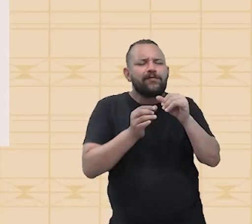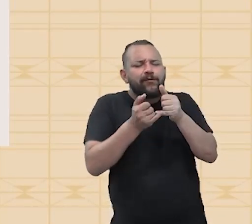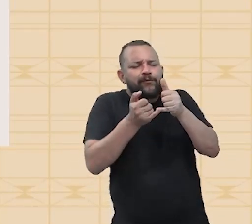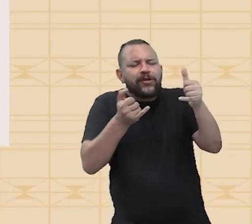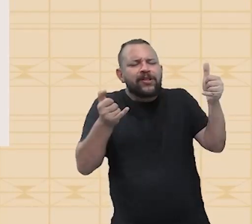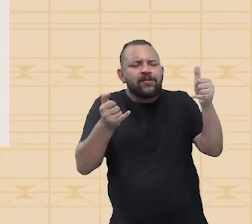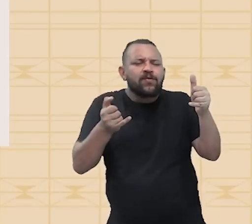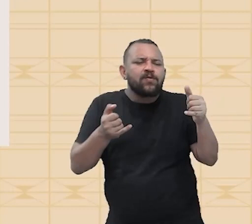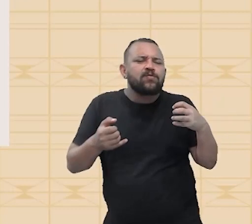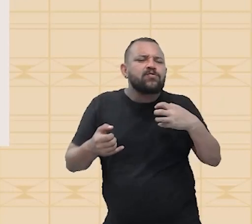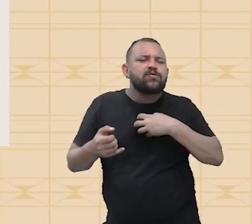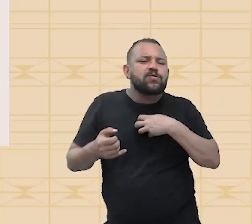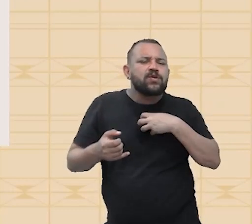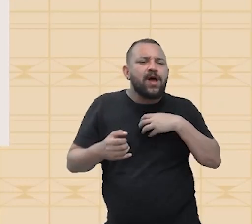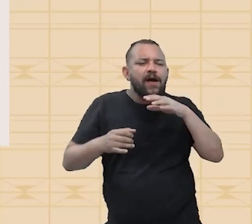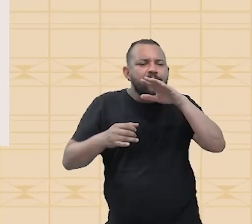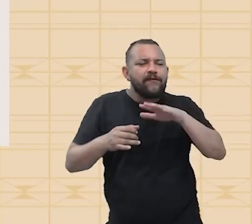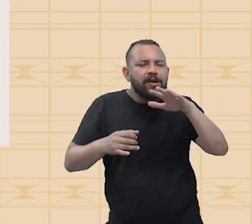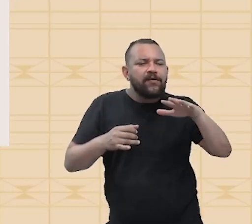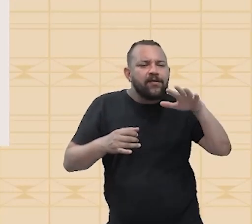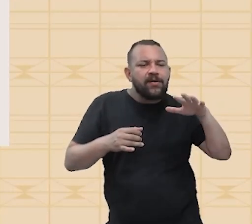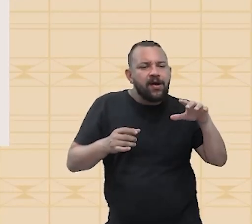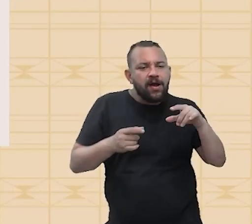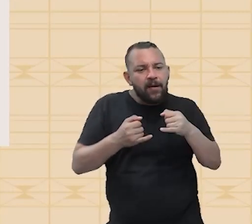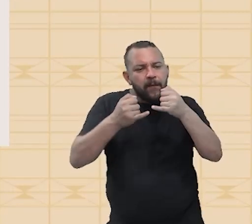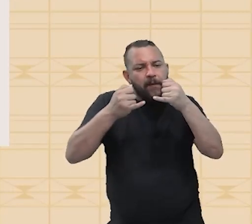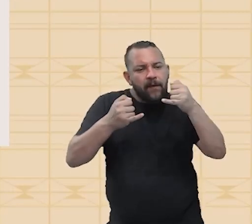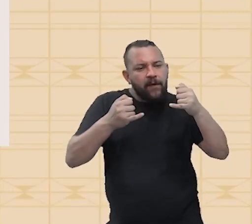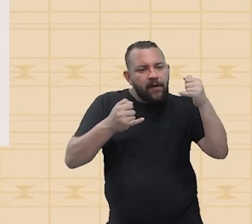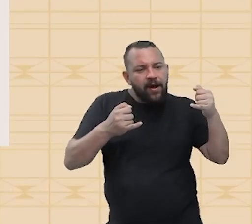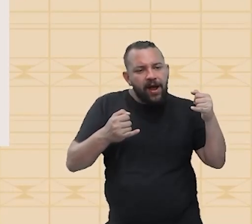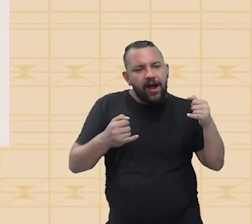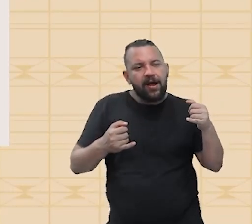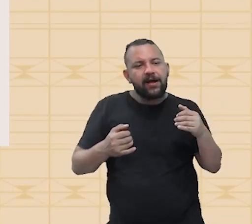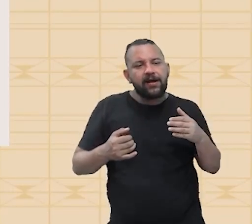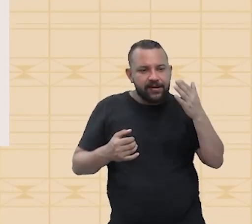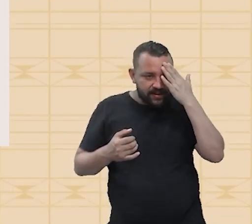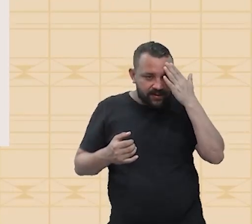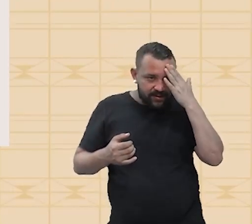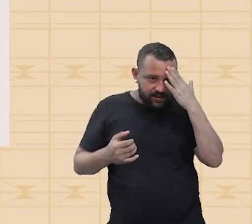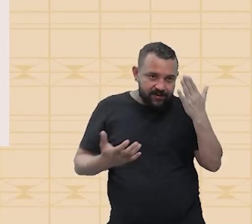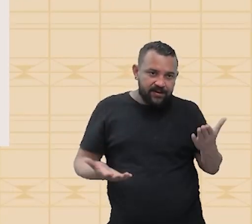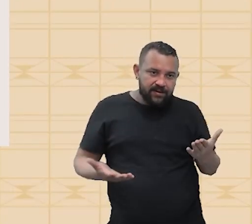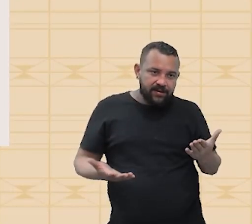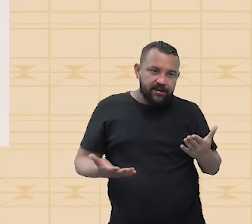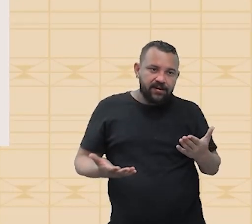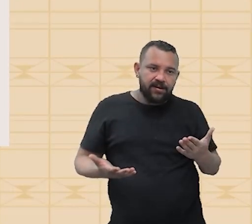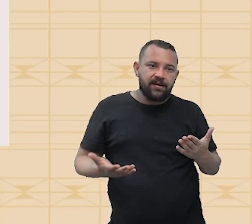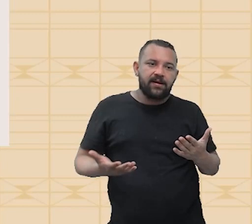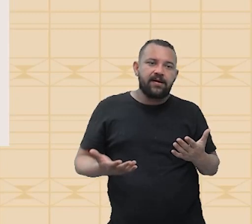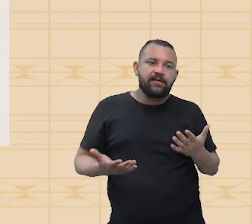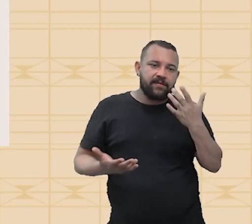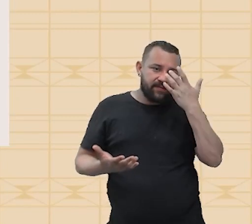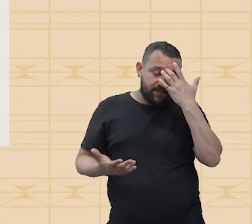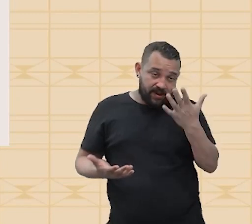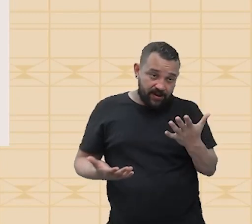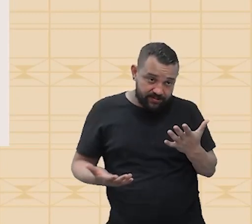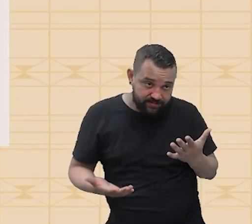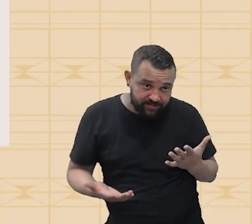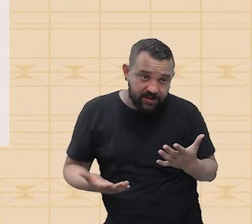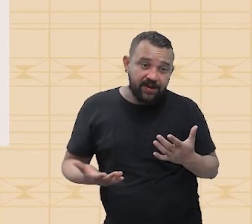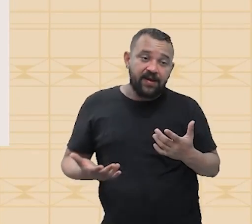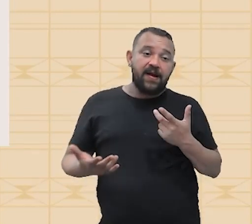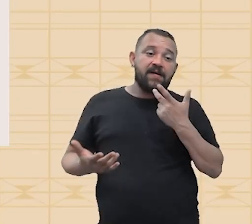nós estamos fazendo com que a frequência da onda aumente. E assim, ela fica aguda. Gostou? E aí, está vendo aí, Mequetrefe? Então, falar